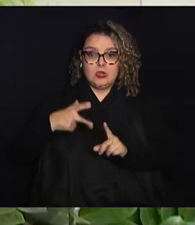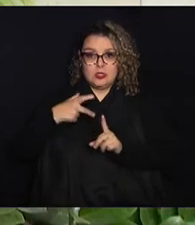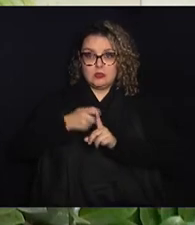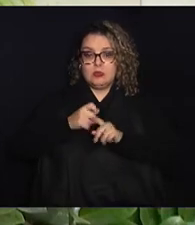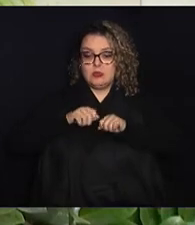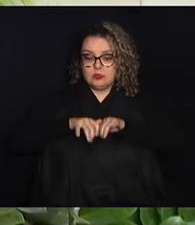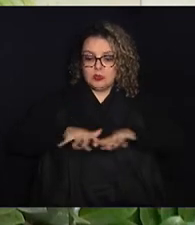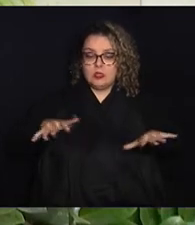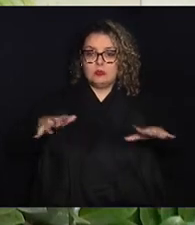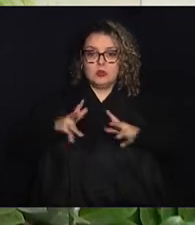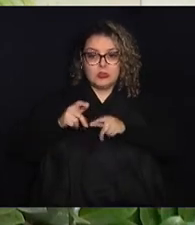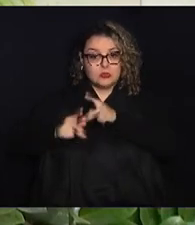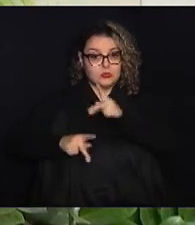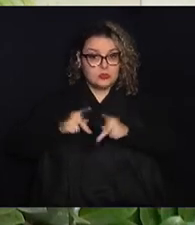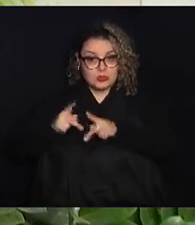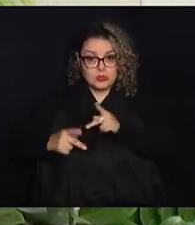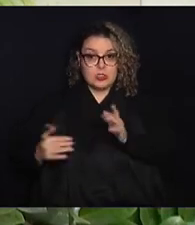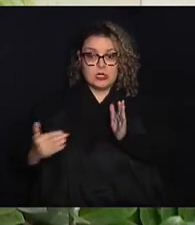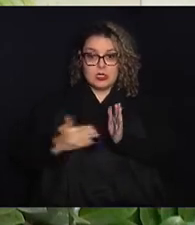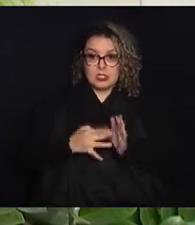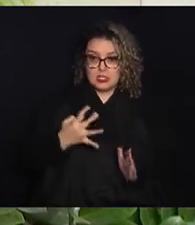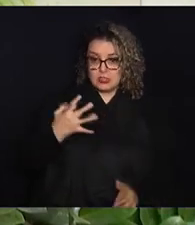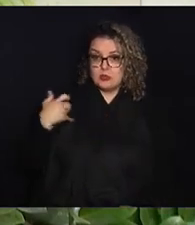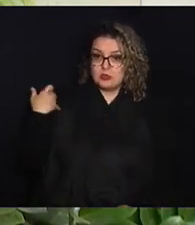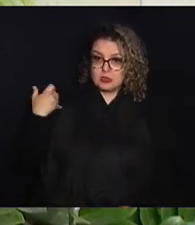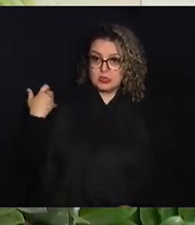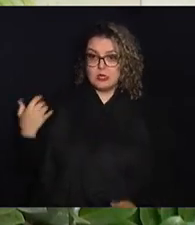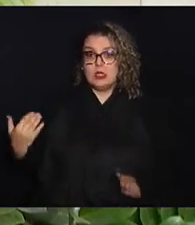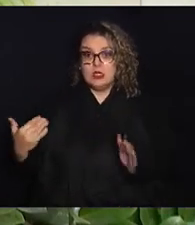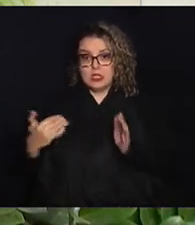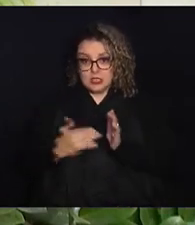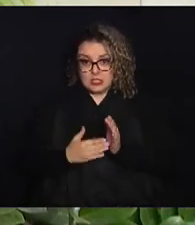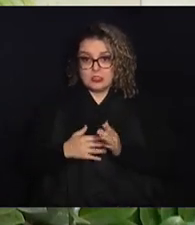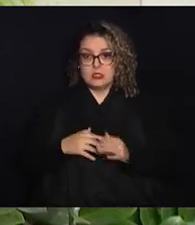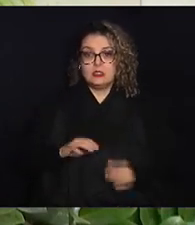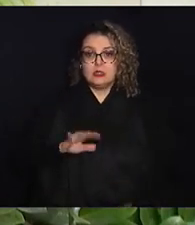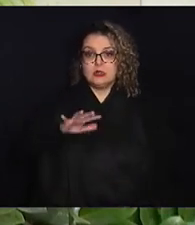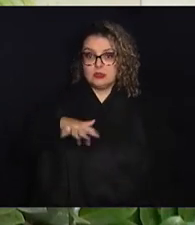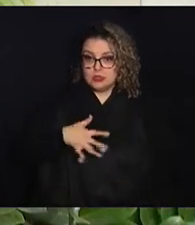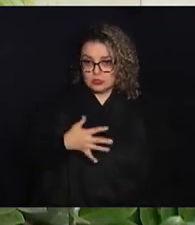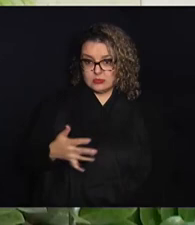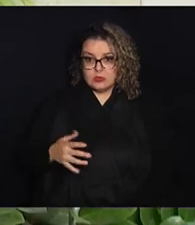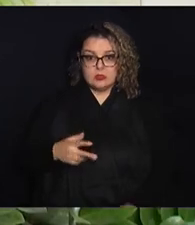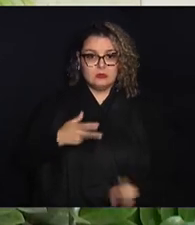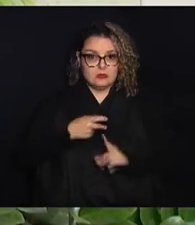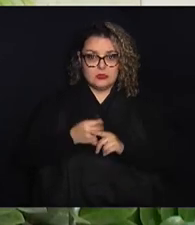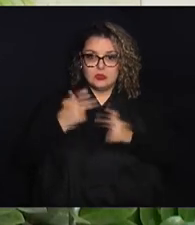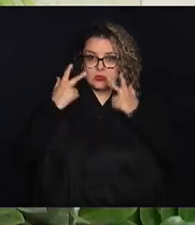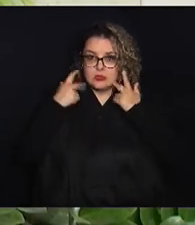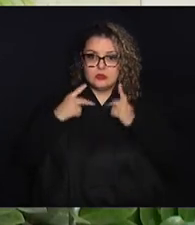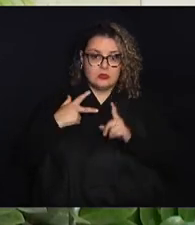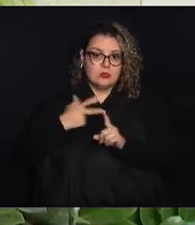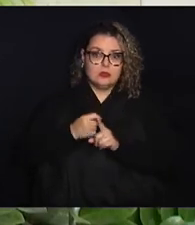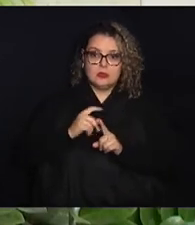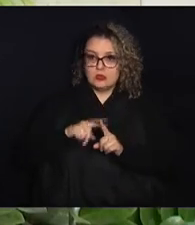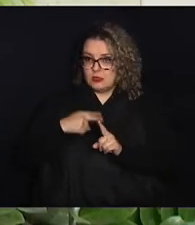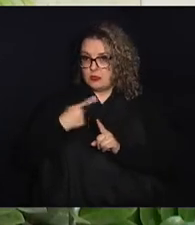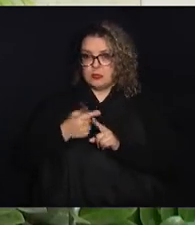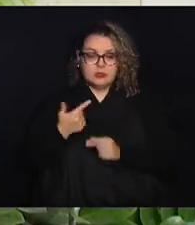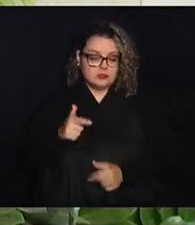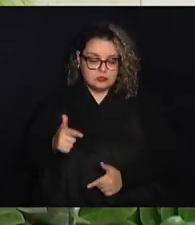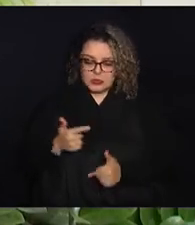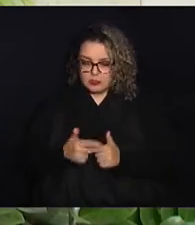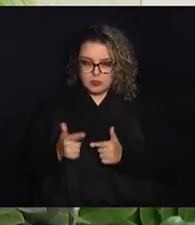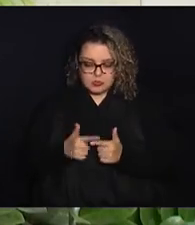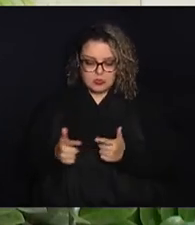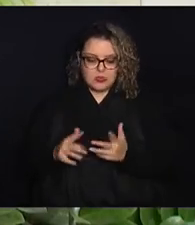para toda a população até 4 anos, mesmo que tenha um esquema vacinal em dia. Então doses não temos esse problema, todas